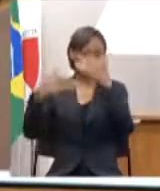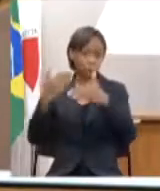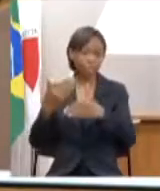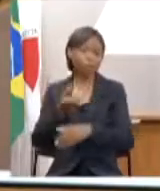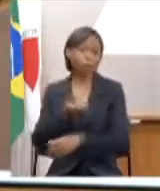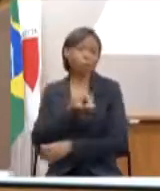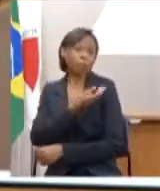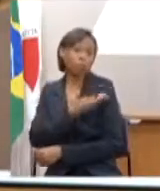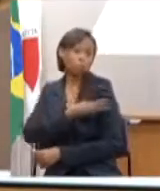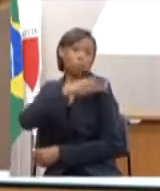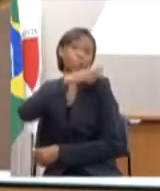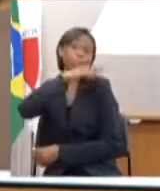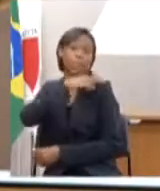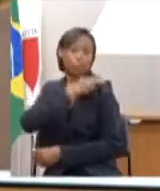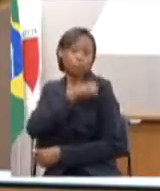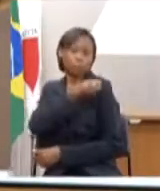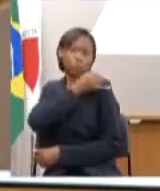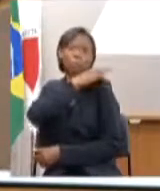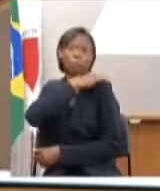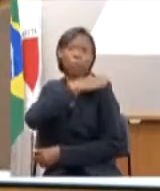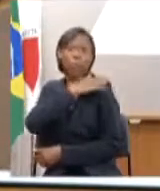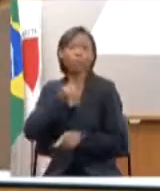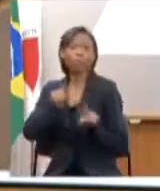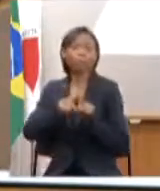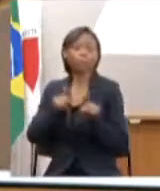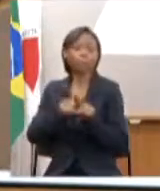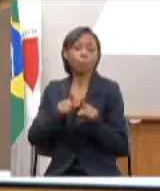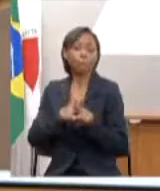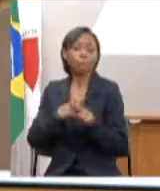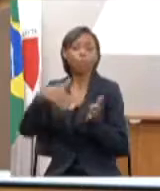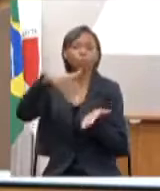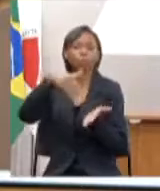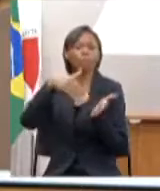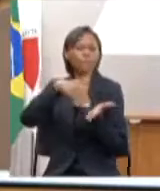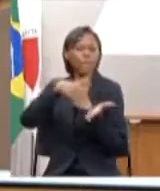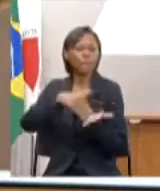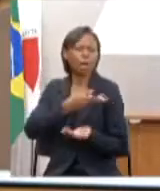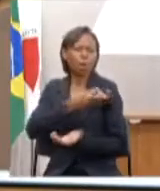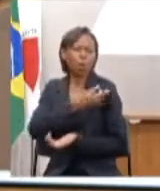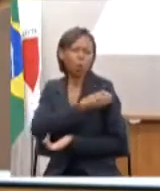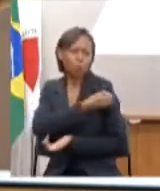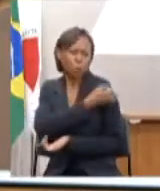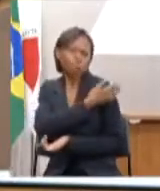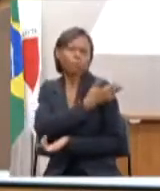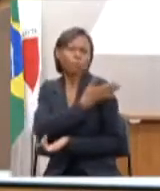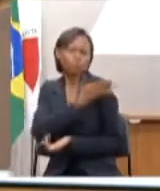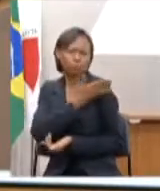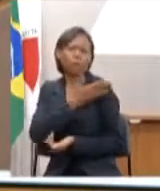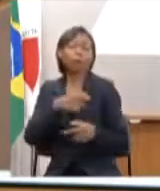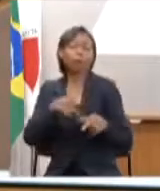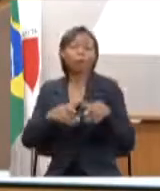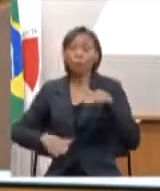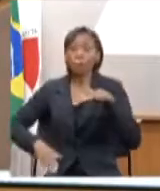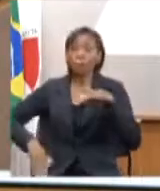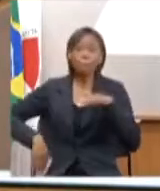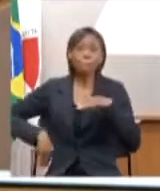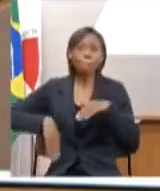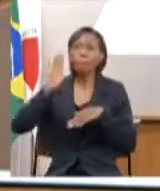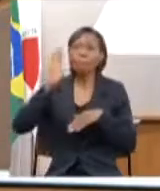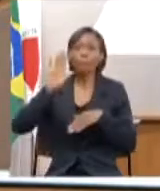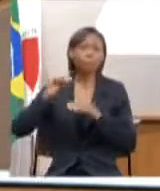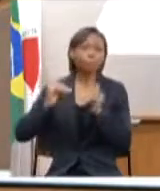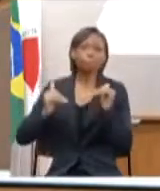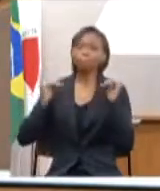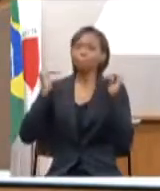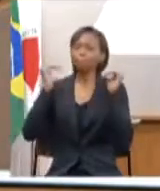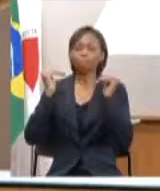no nosso Estado, mas também nos anos finais do ensino fundamental, a gente teve a maior nota de todos os tempos do